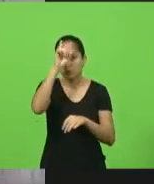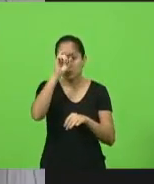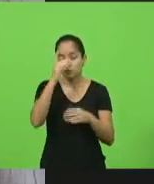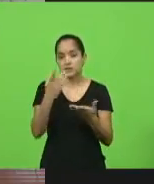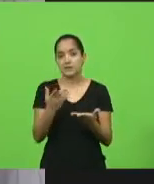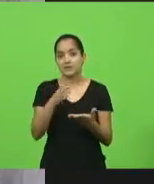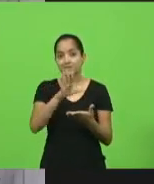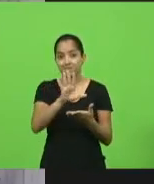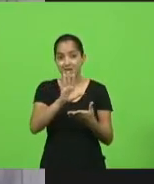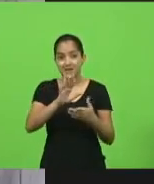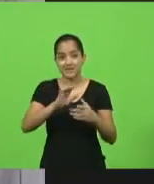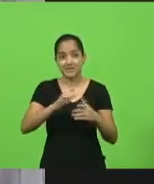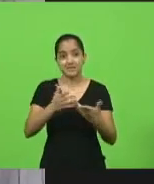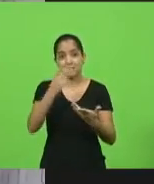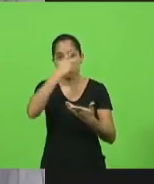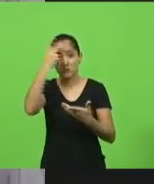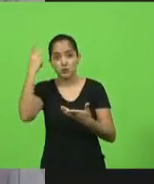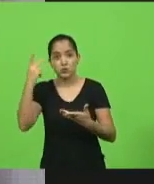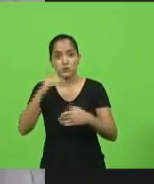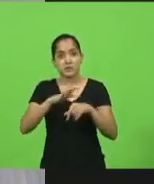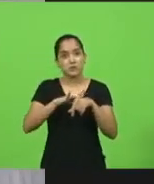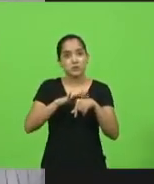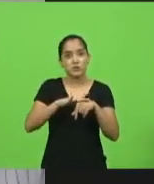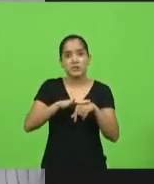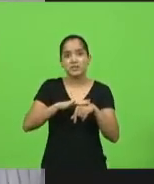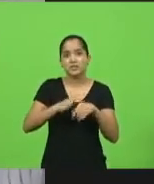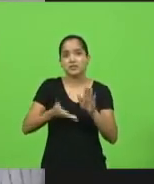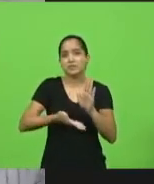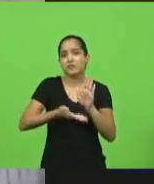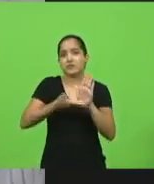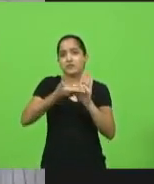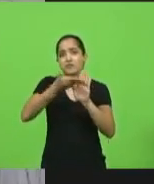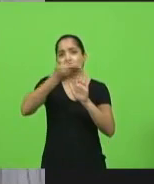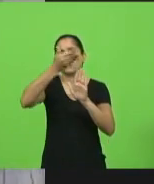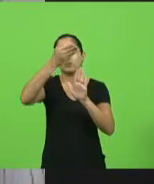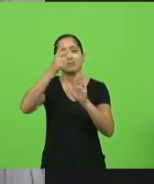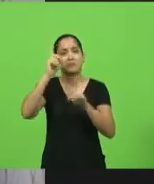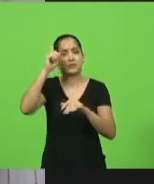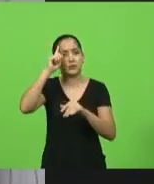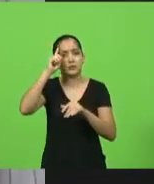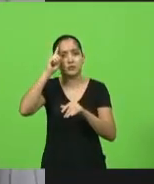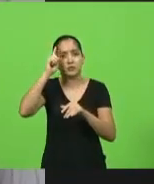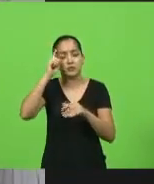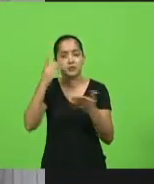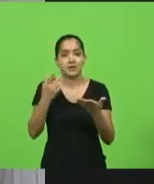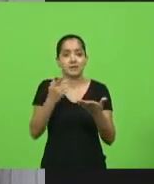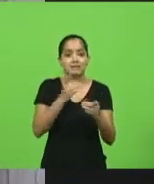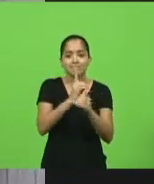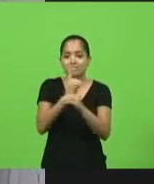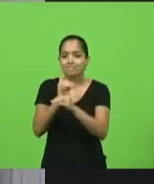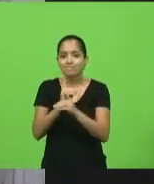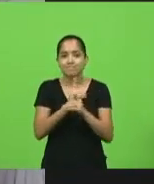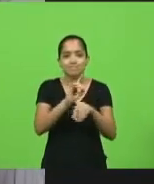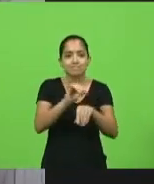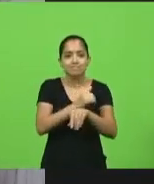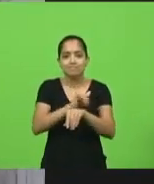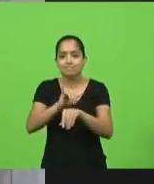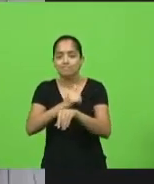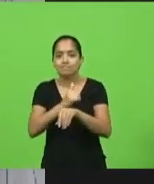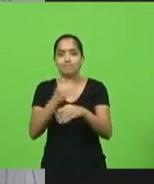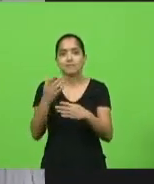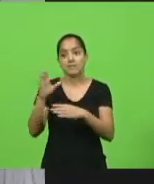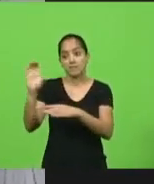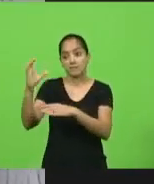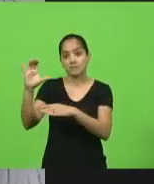a quantia de pessoas doentes é muito mais. Nós temos que achar a forma, e a forma é aquela que a ciência nos